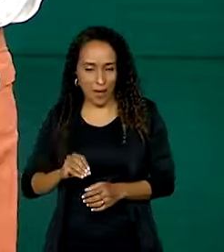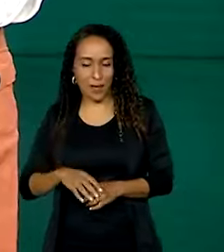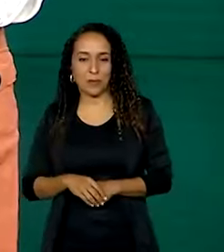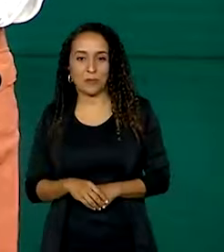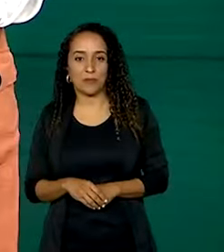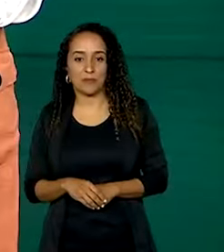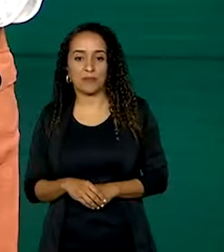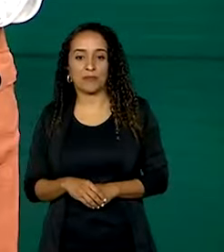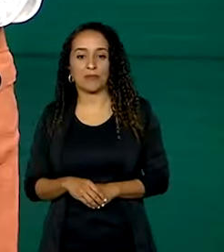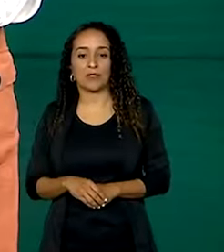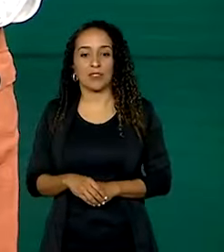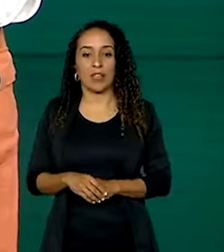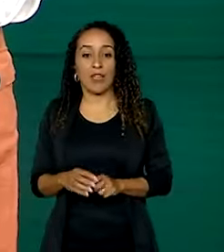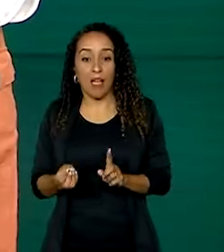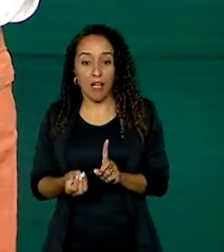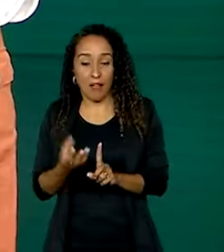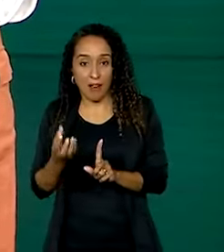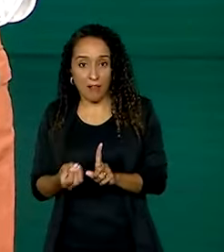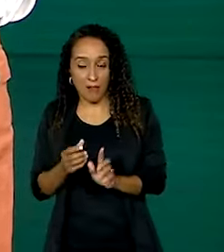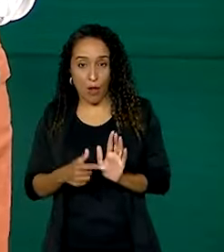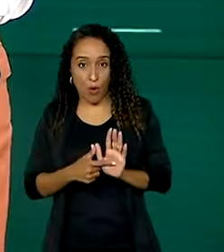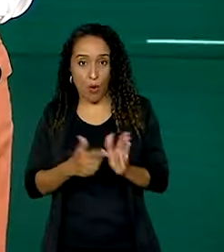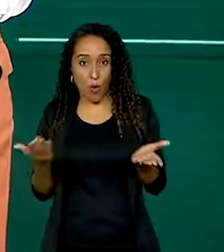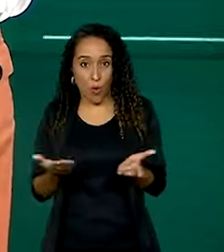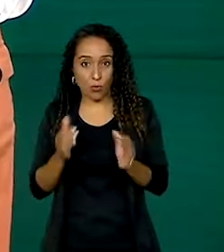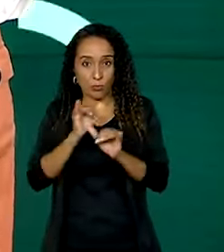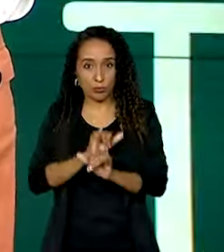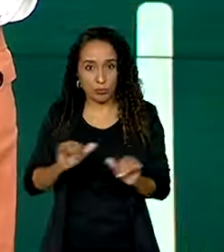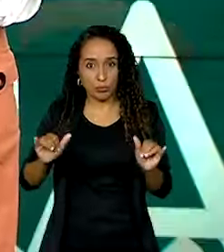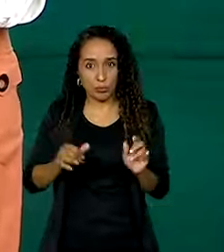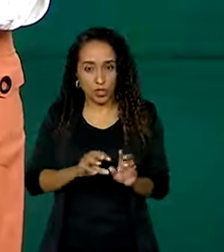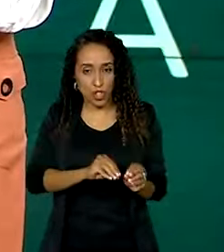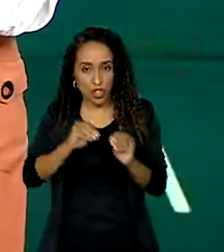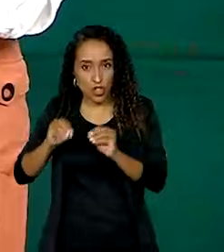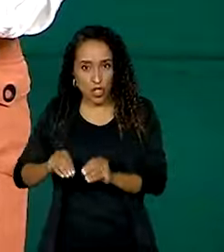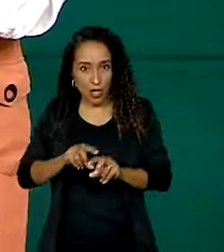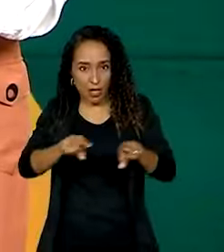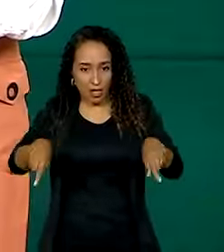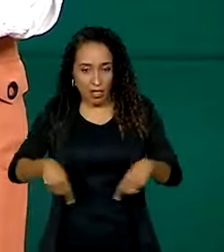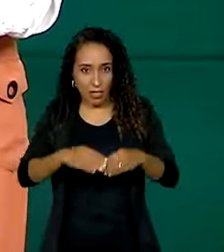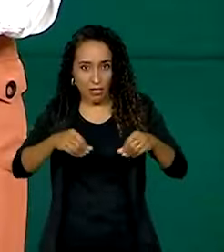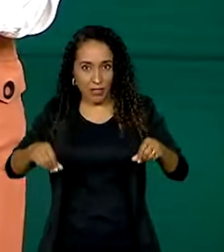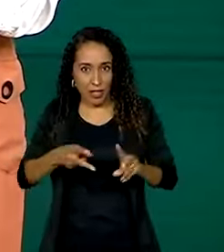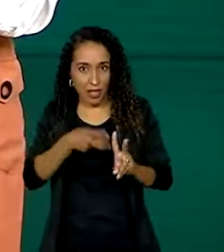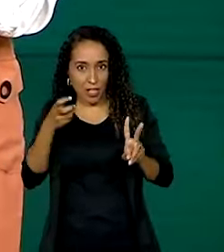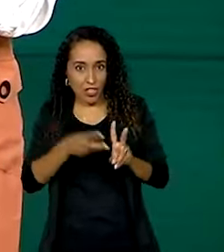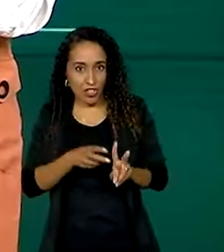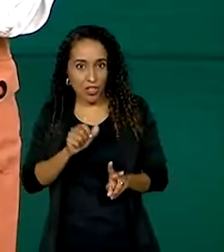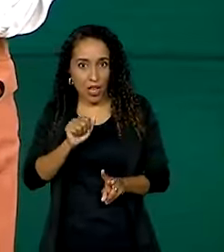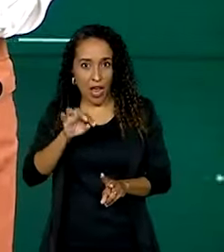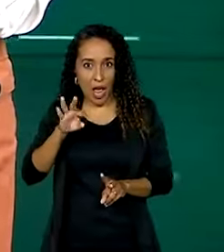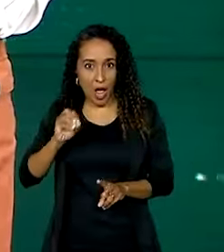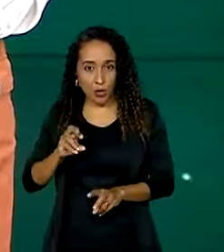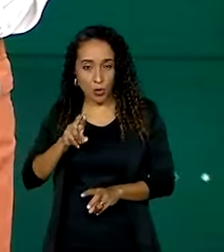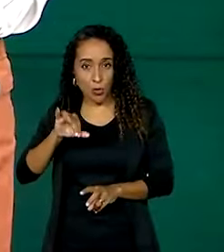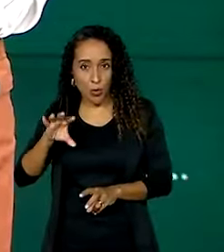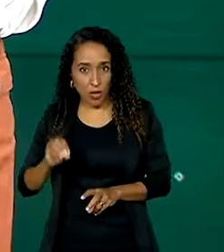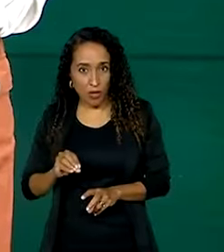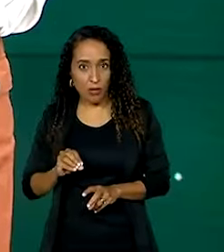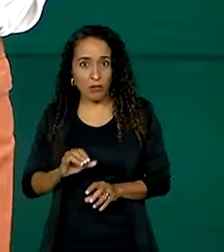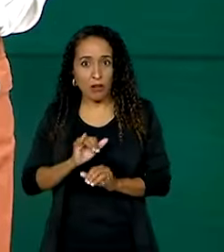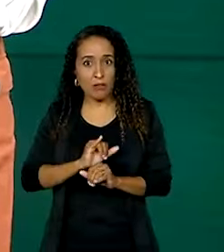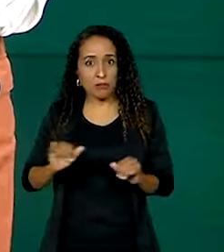O Canal Gov apresentou hoje o documentário Desintrusão na Terra Indígena Alto Rio Guamá, um filme que retrata a operação